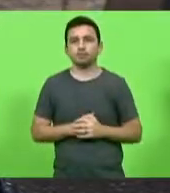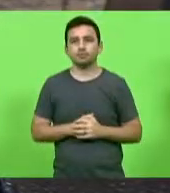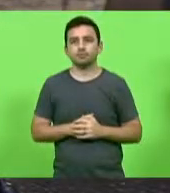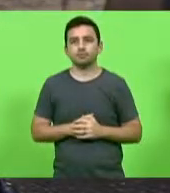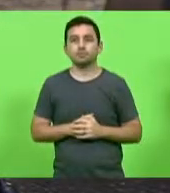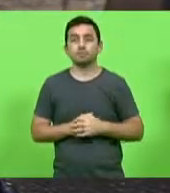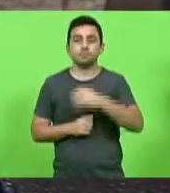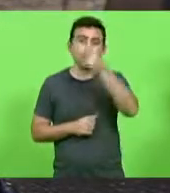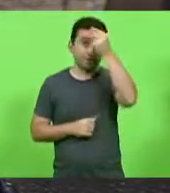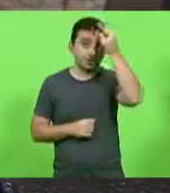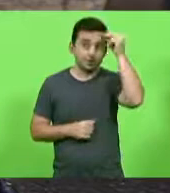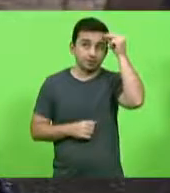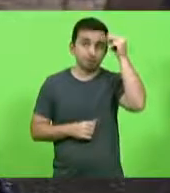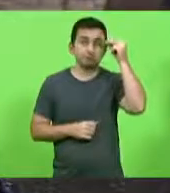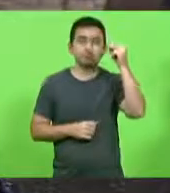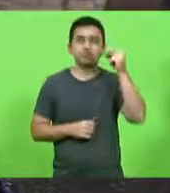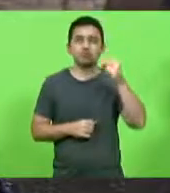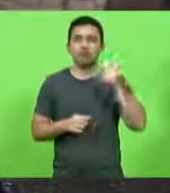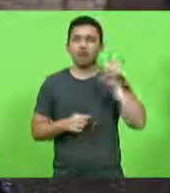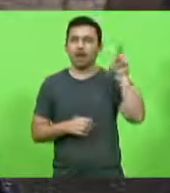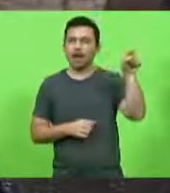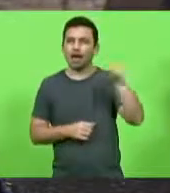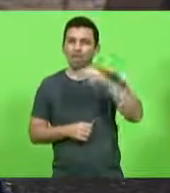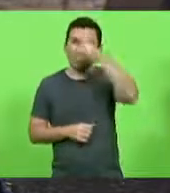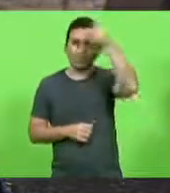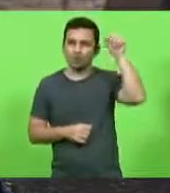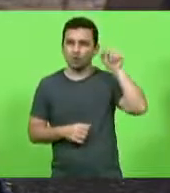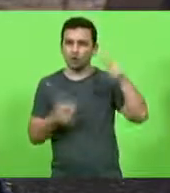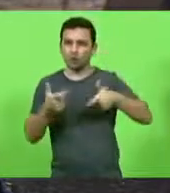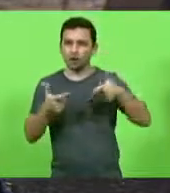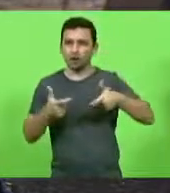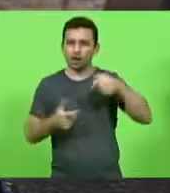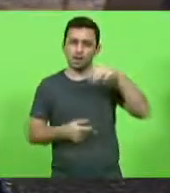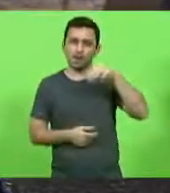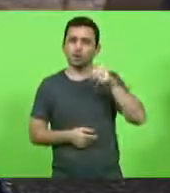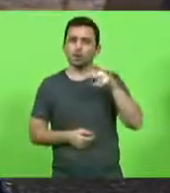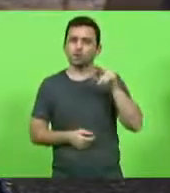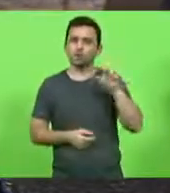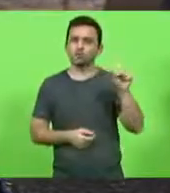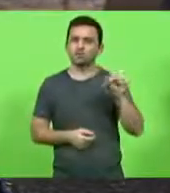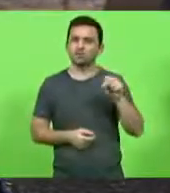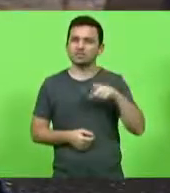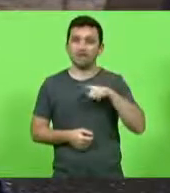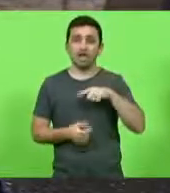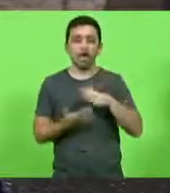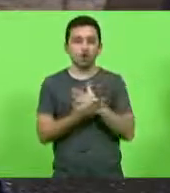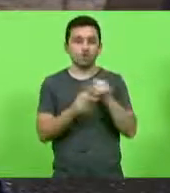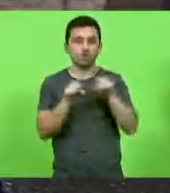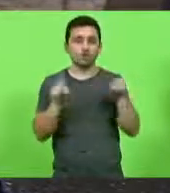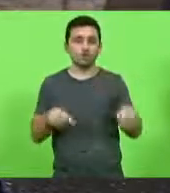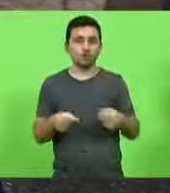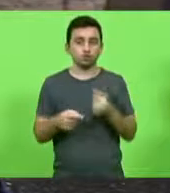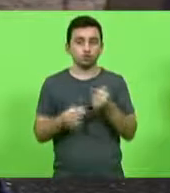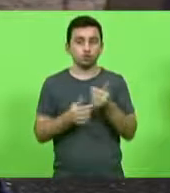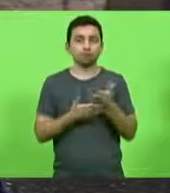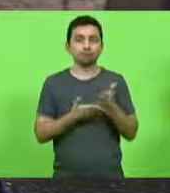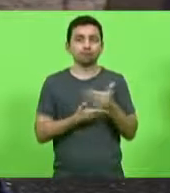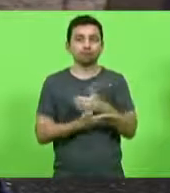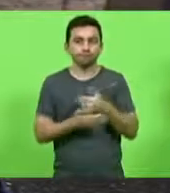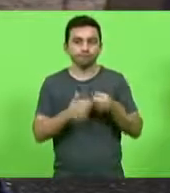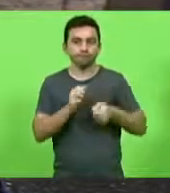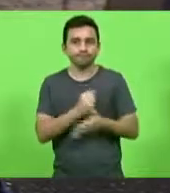prefeitos. Lá em Manaus teve servidor público que desviou dinheiro sendo preso porque